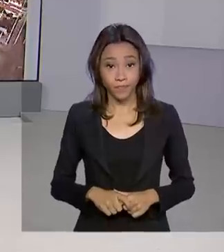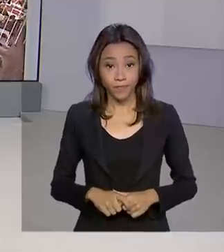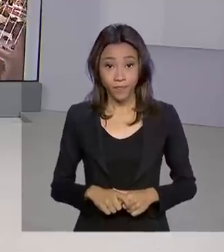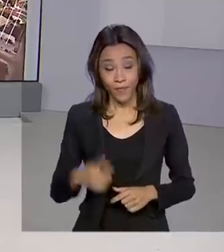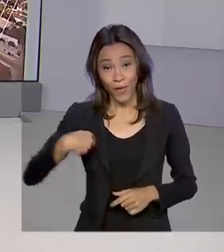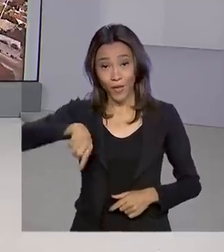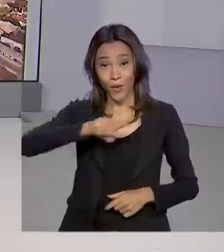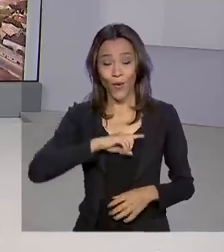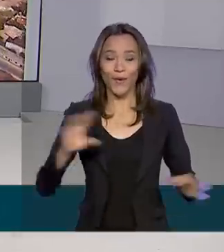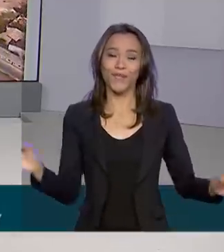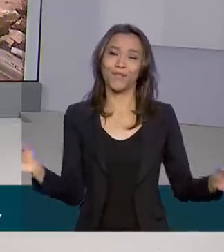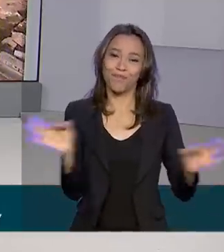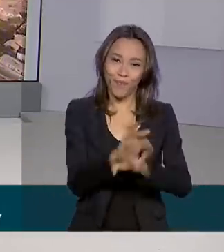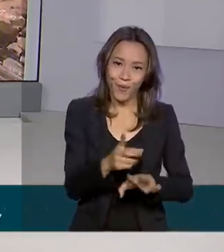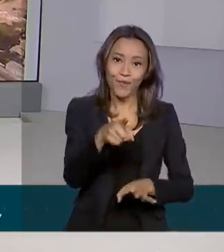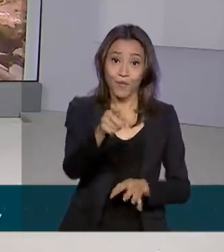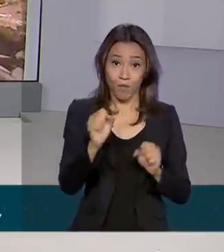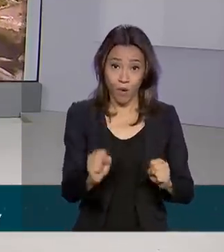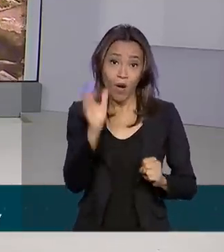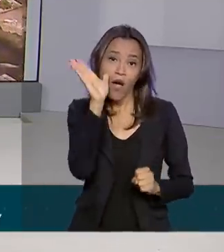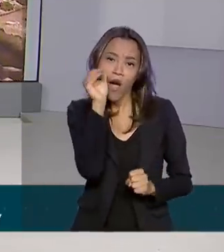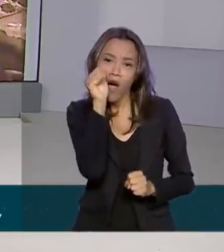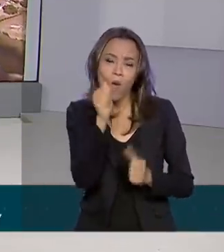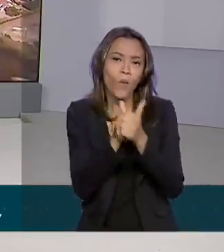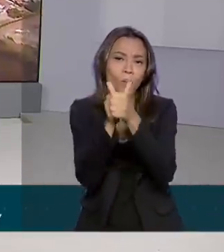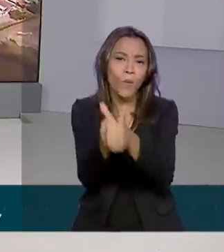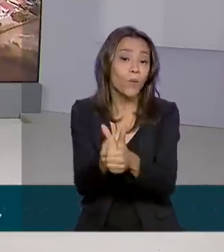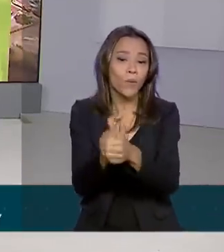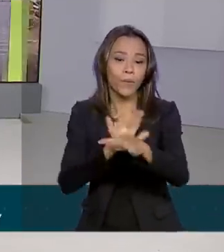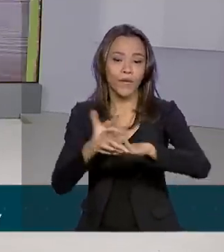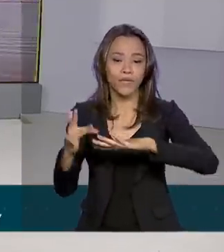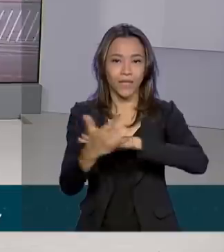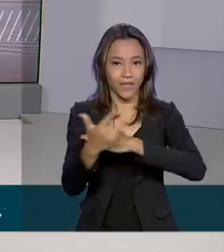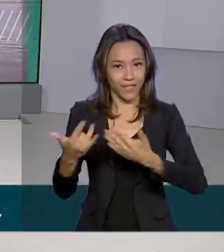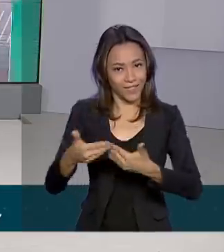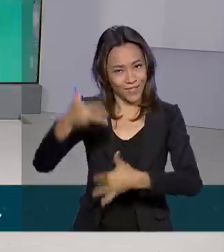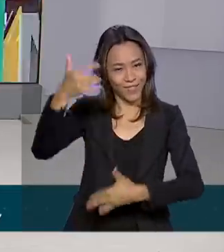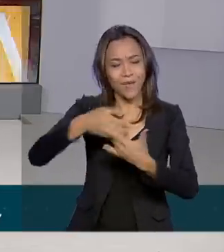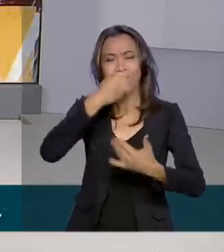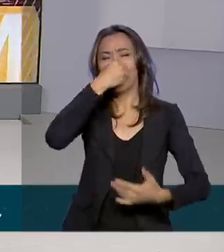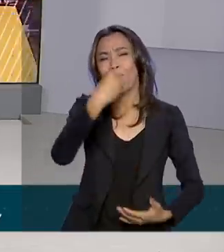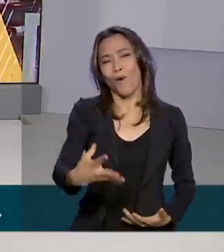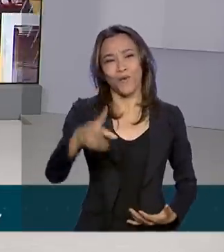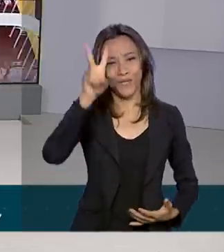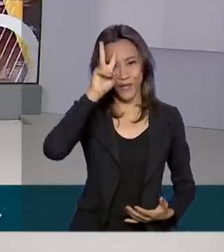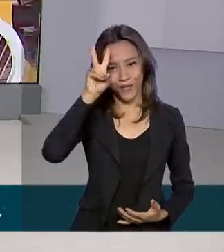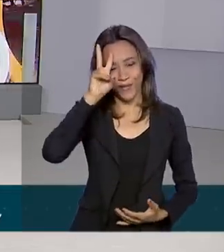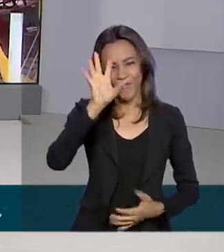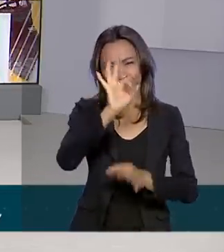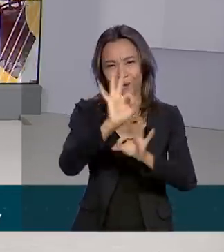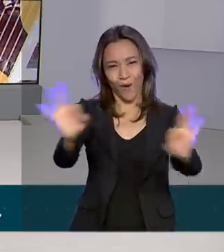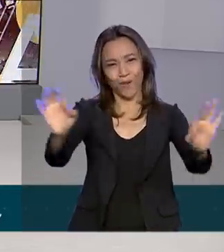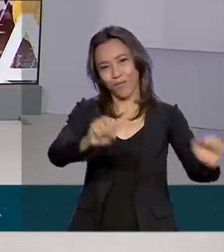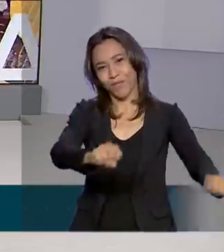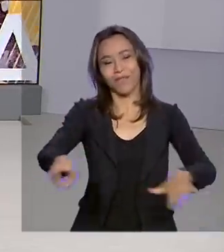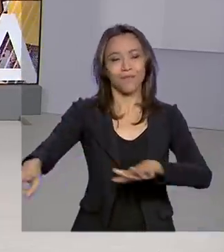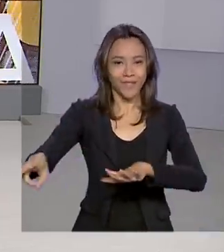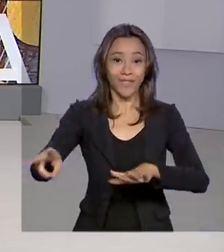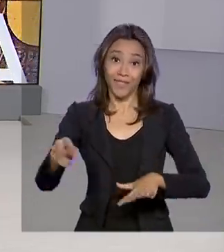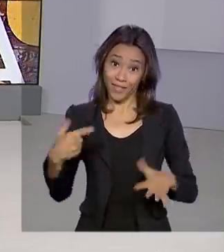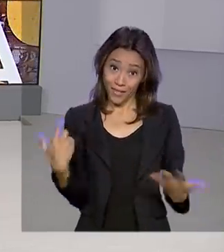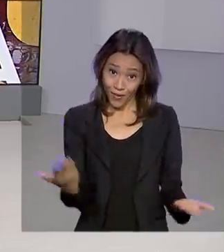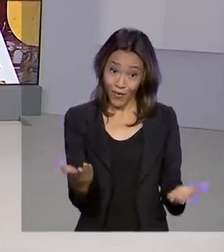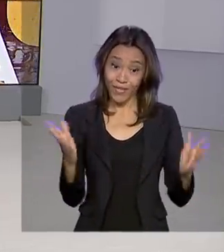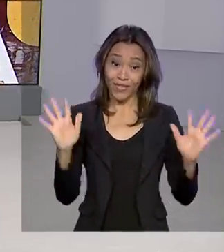A gente fica por aqui, você pode nos acompanhar também pelas redes sociais. Boa segunda-feira para você, ótima semana. E a gente